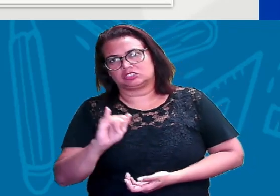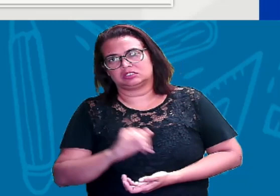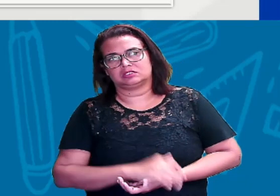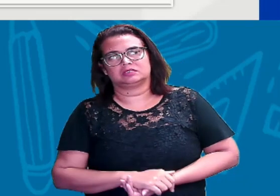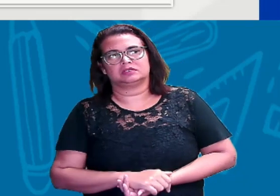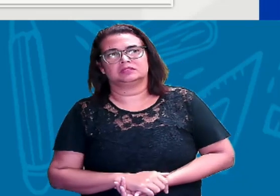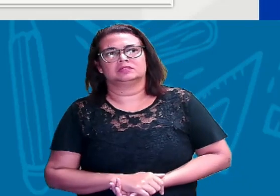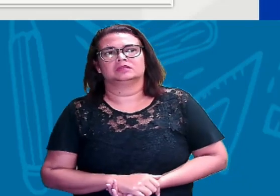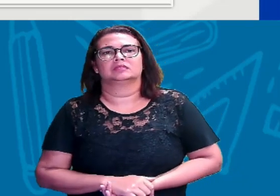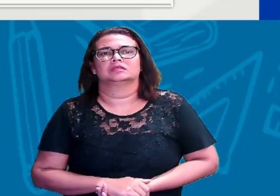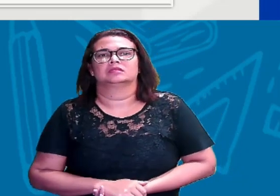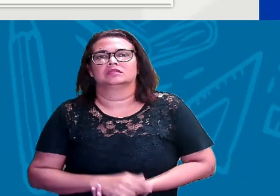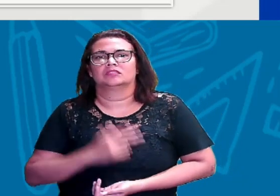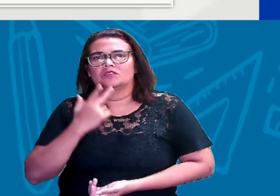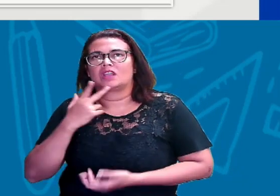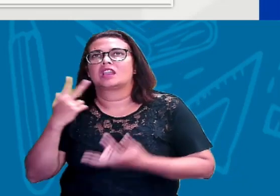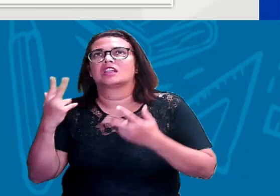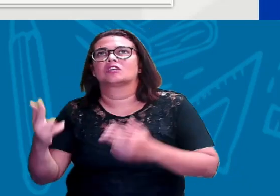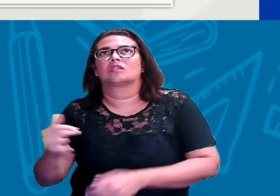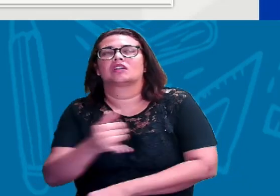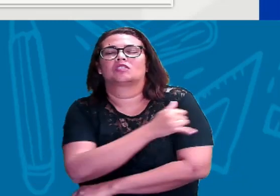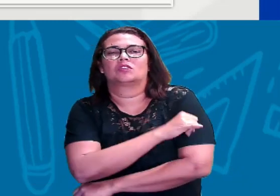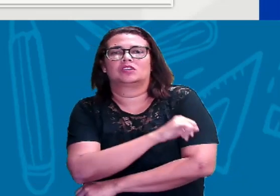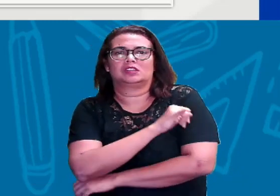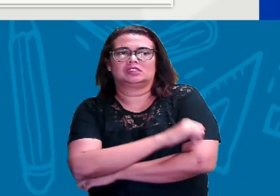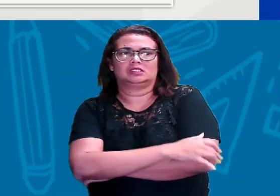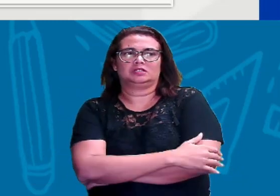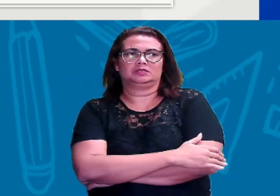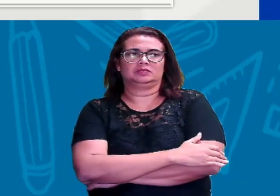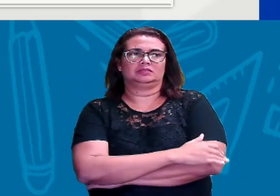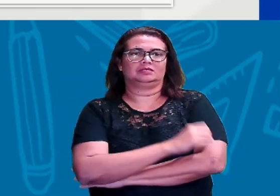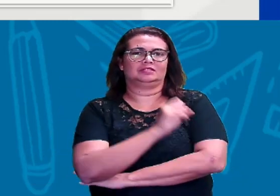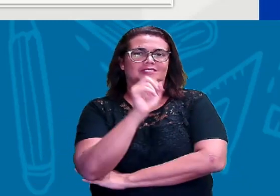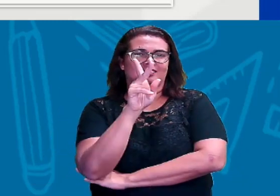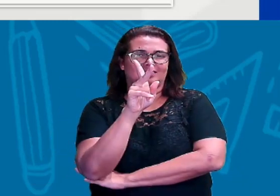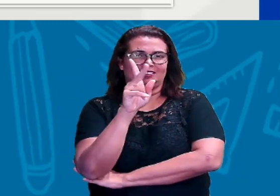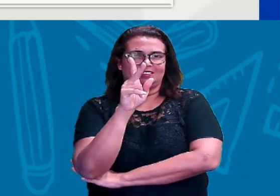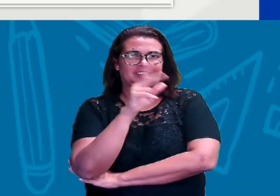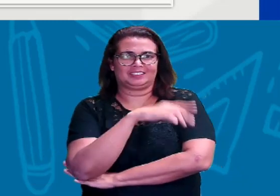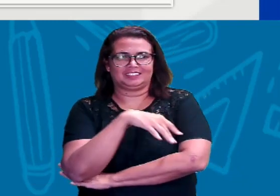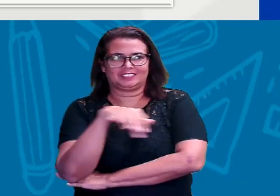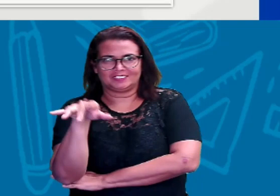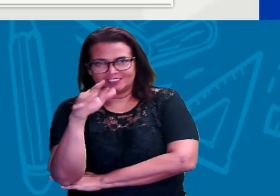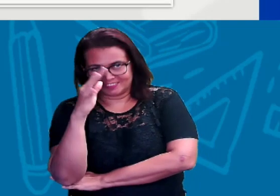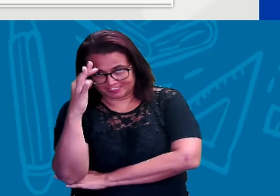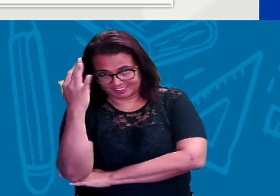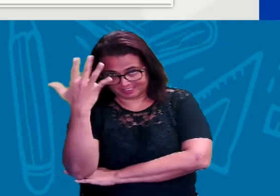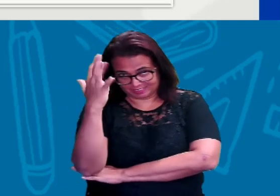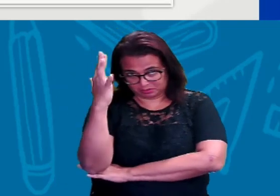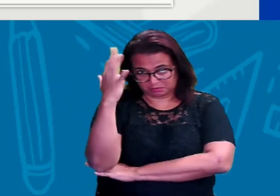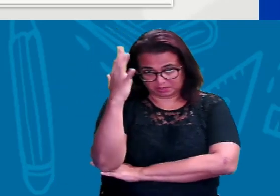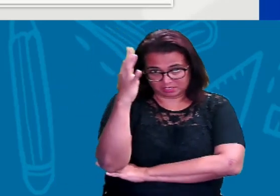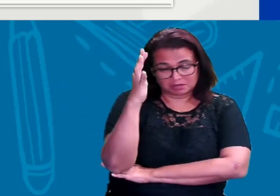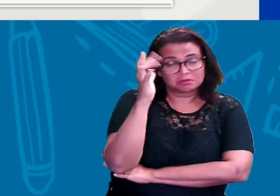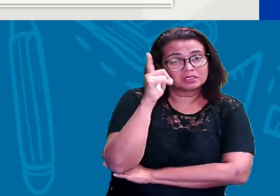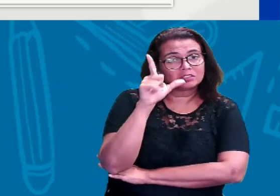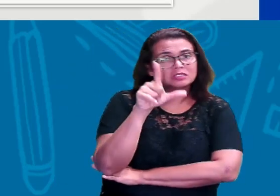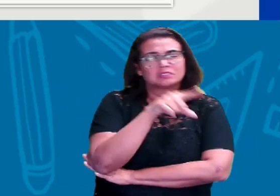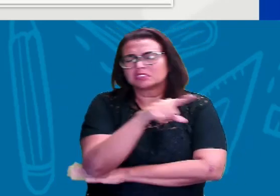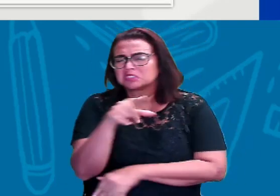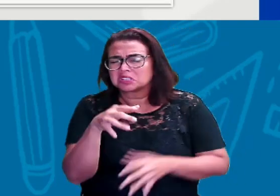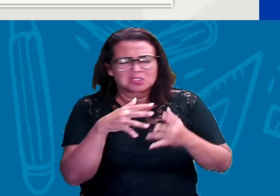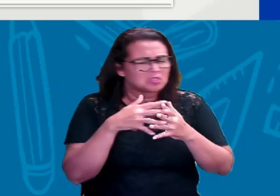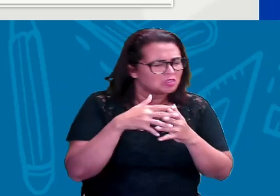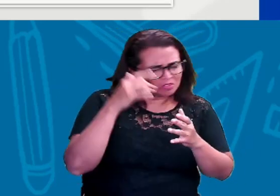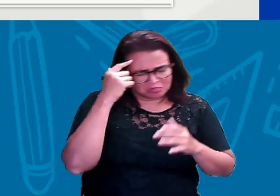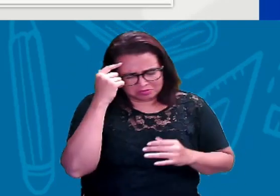sotaque carioca, DI. Certinho? Então, quem acertou aí em casa, parabéns. E você que se confundiu, não tem